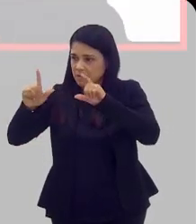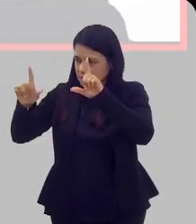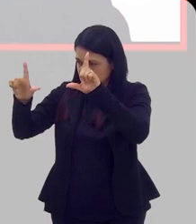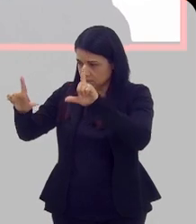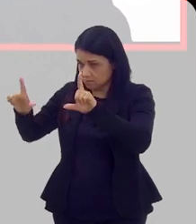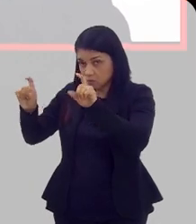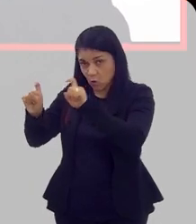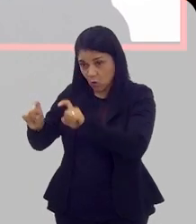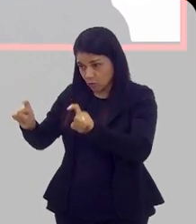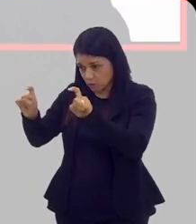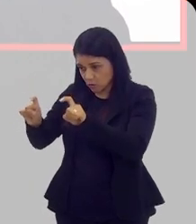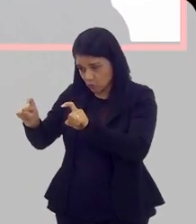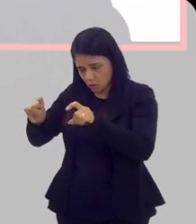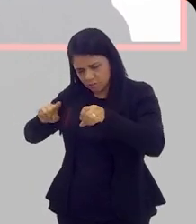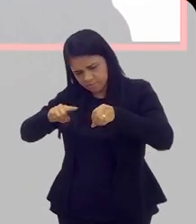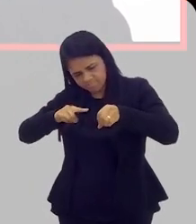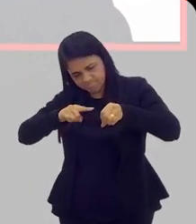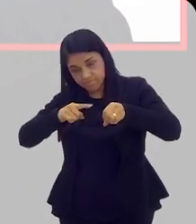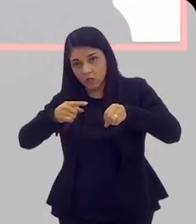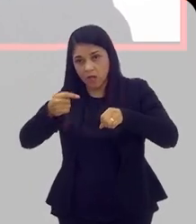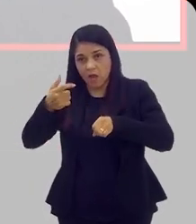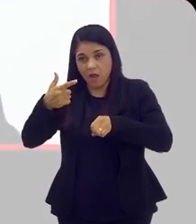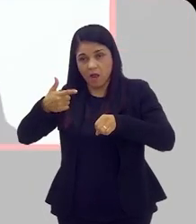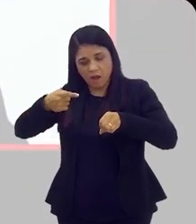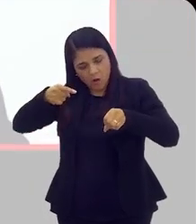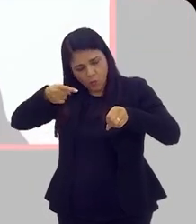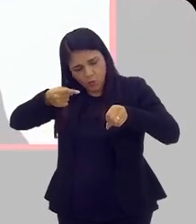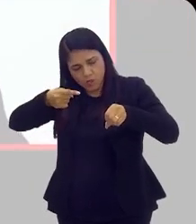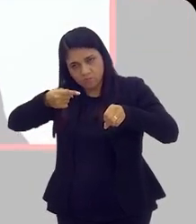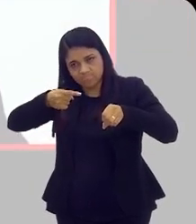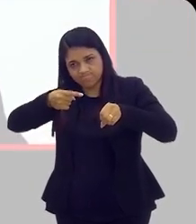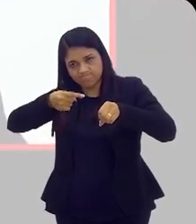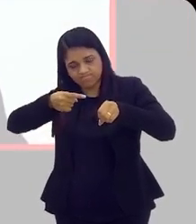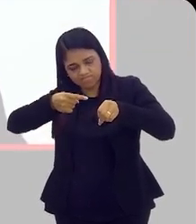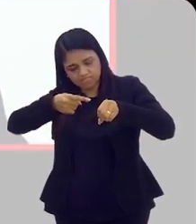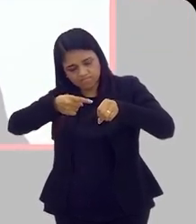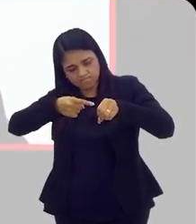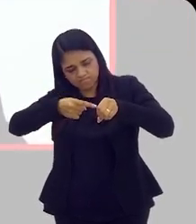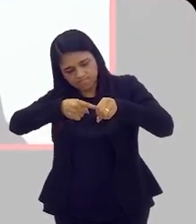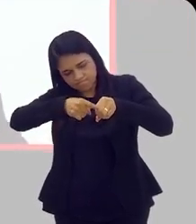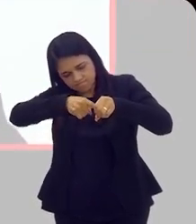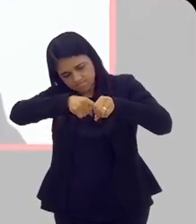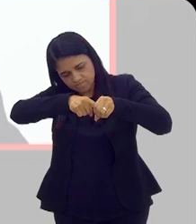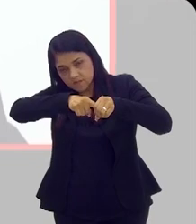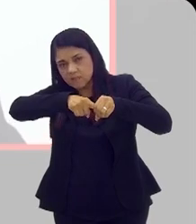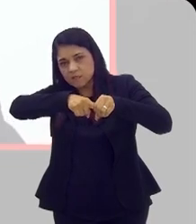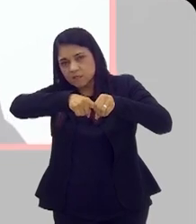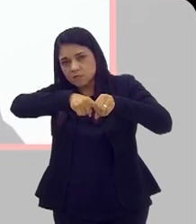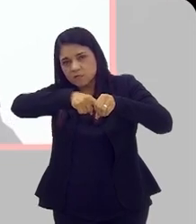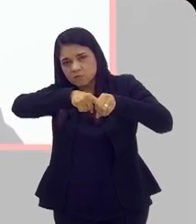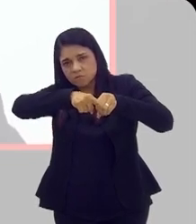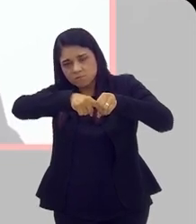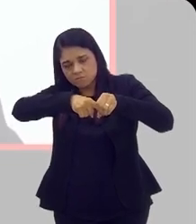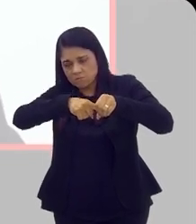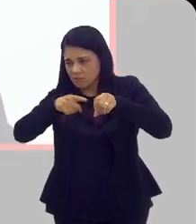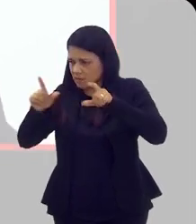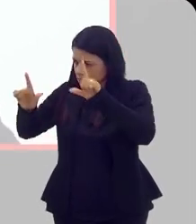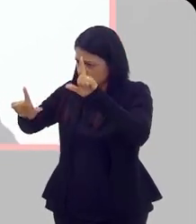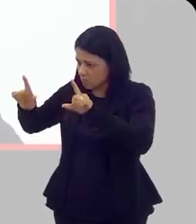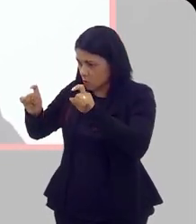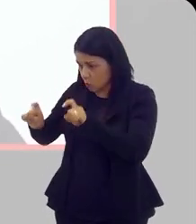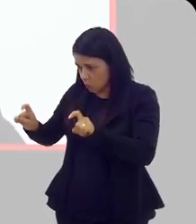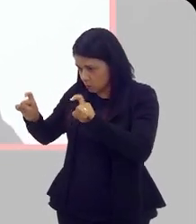a próstata ali na tela dele. E aí ele vai com uma agulha através do reto diretamente na área onde ele quer